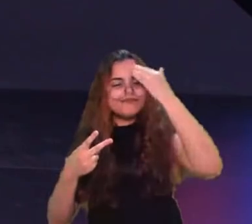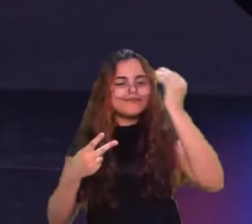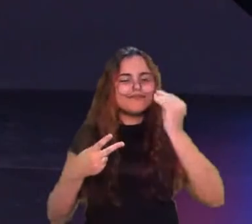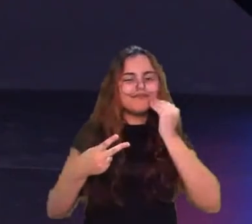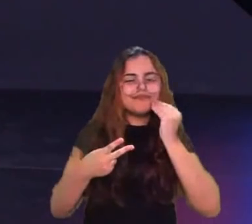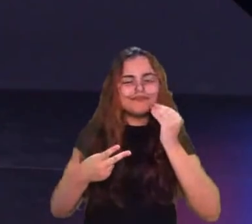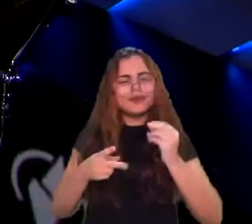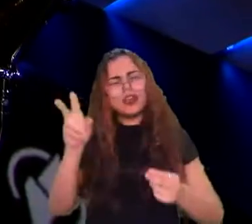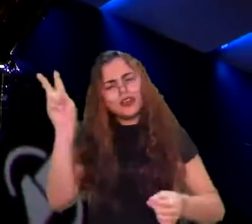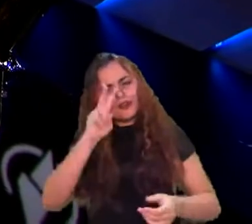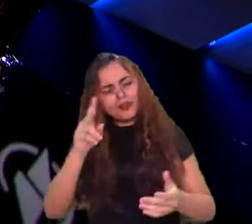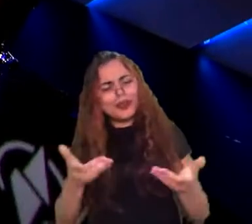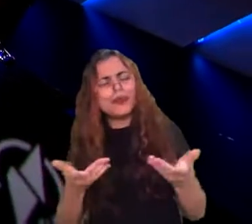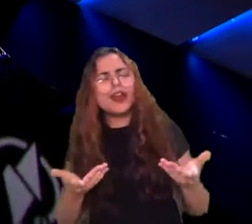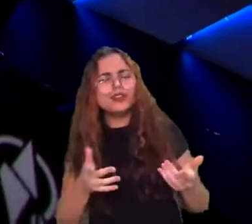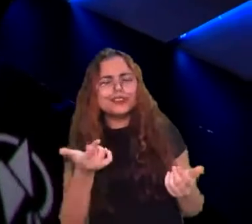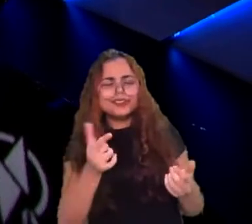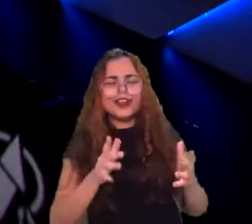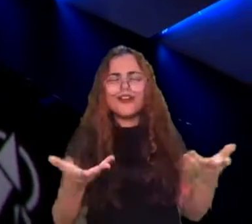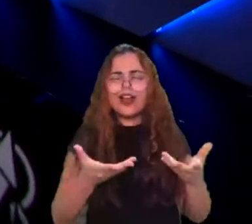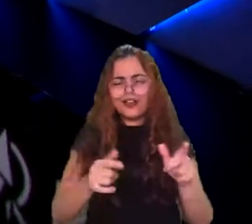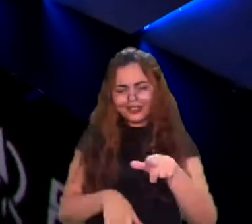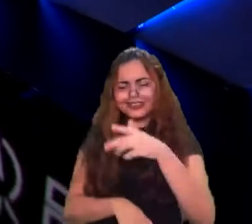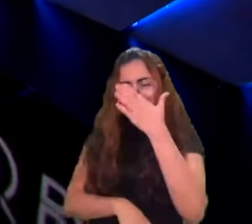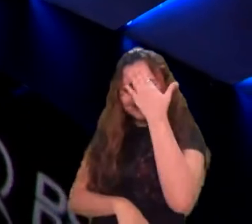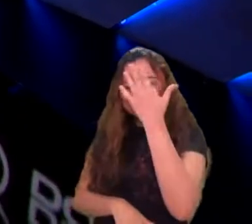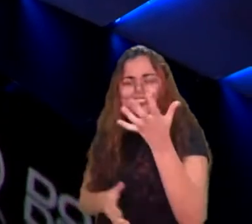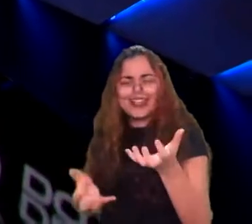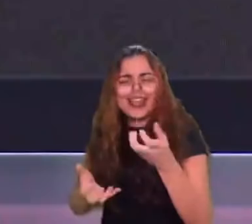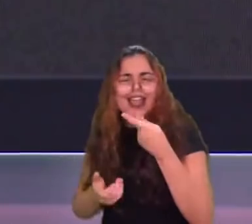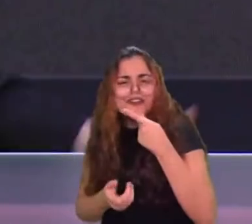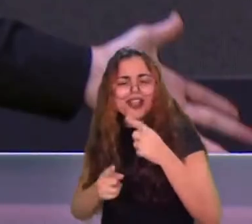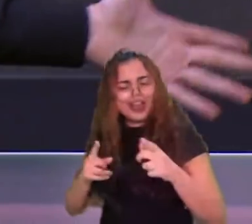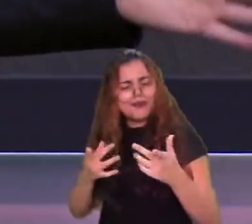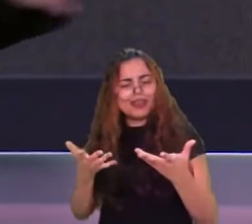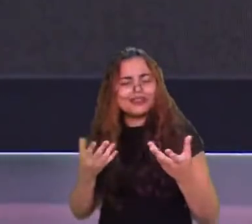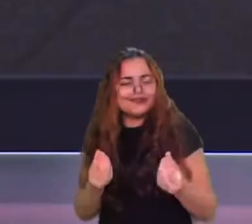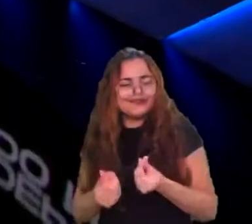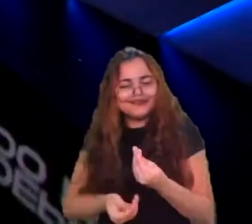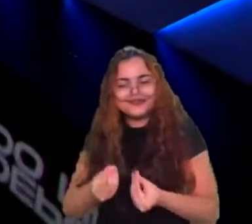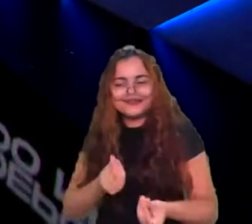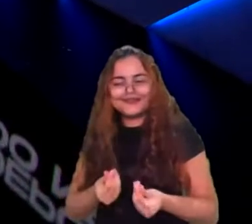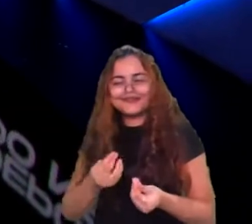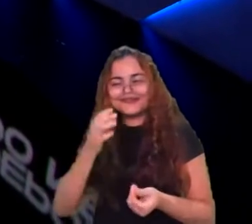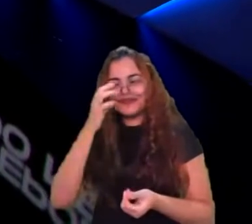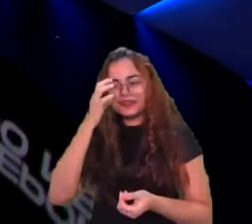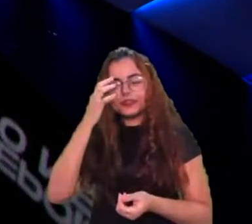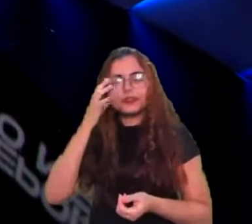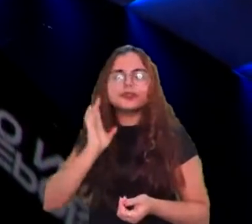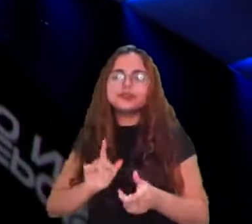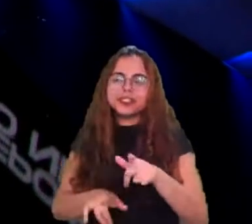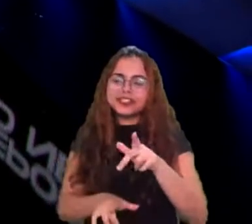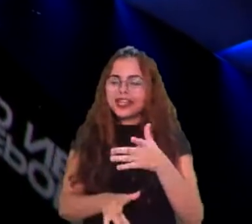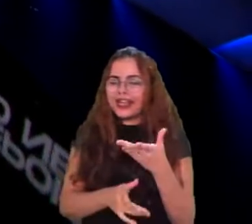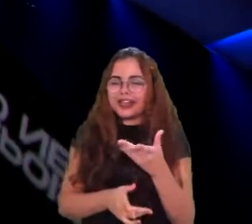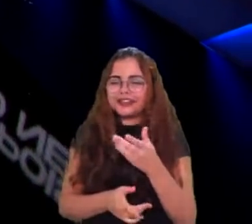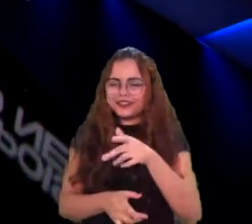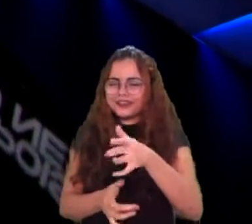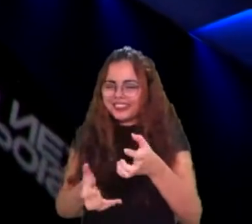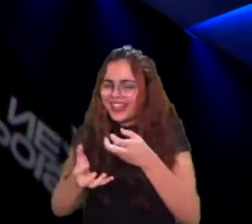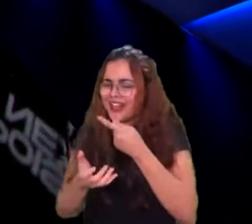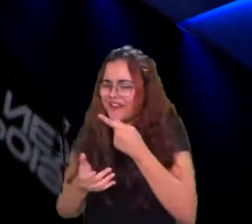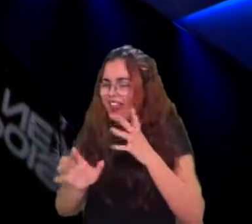tá... Você quer falar, né? Você quer falar do vinho, do jabutinho, o mais você quer? Você tá muito a de falar. Os começaram com três vitórias e